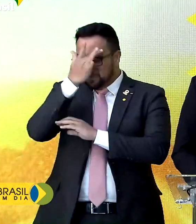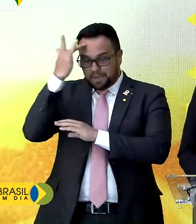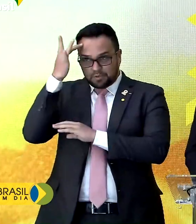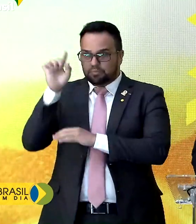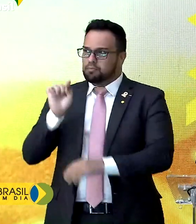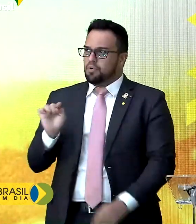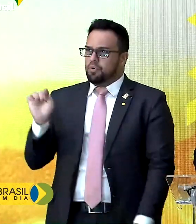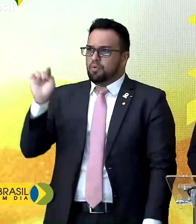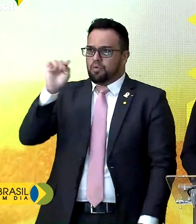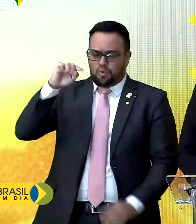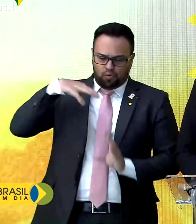ao redor do mundo. Obrigado. Obrigado.